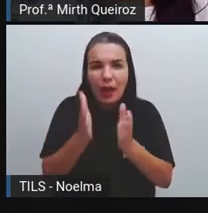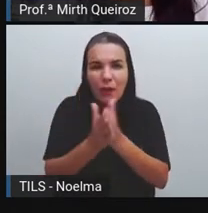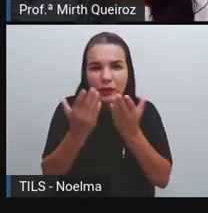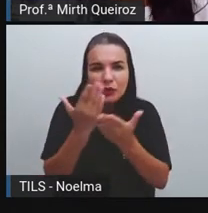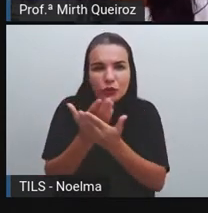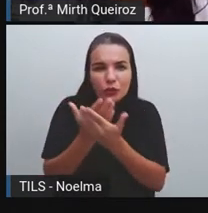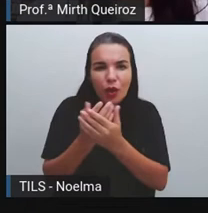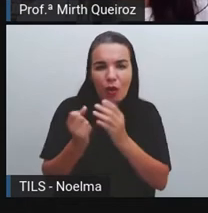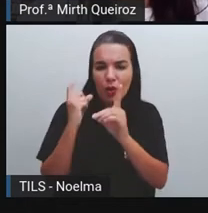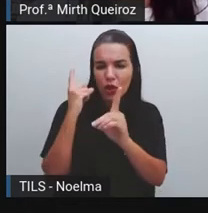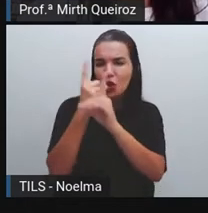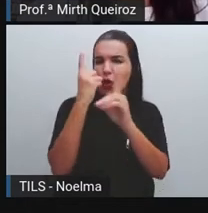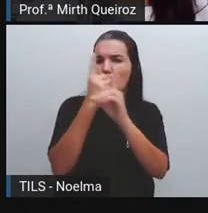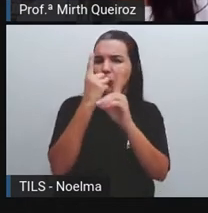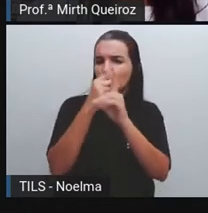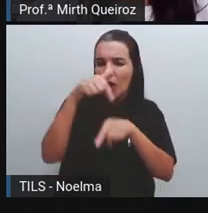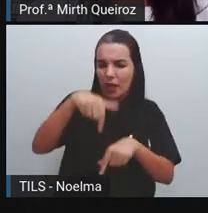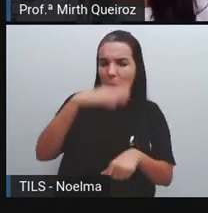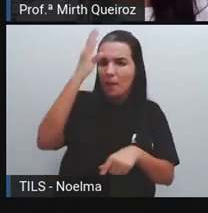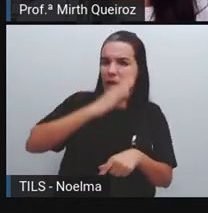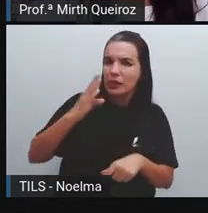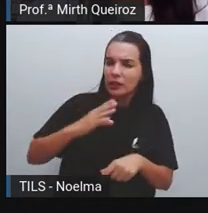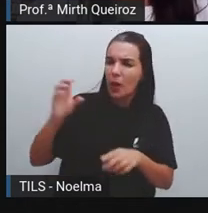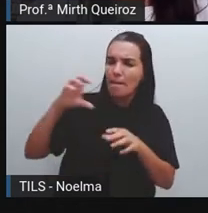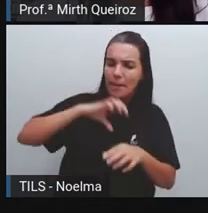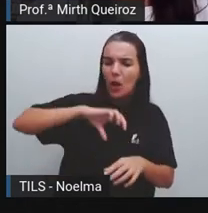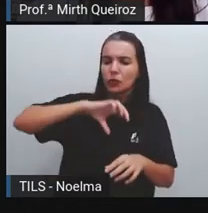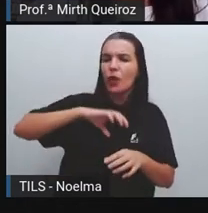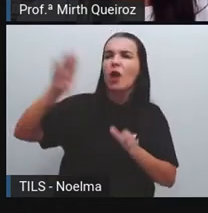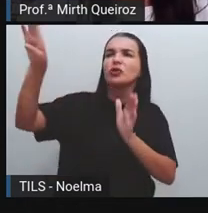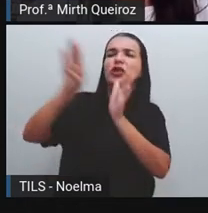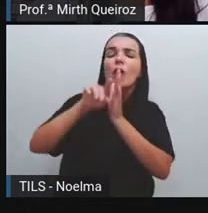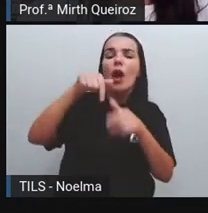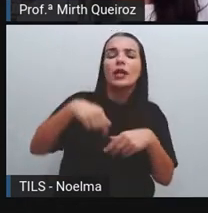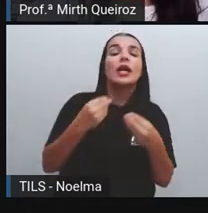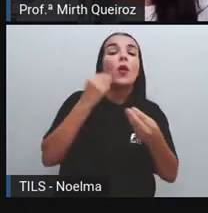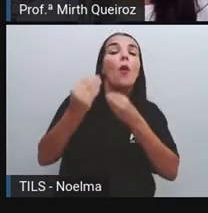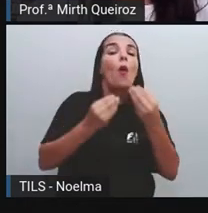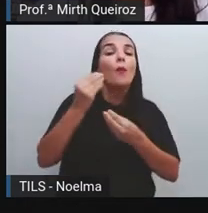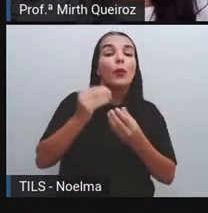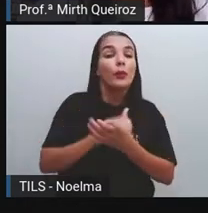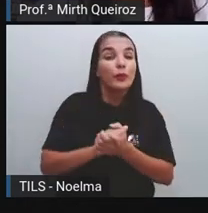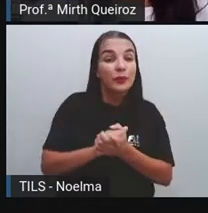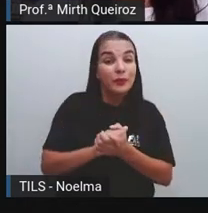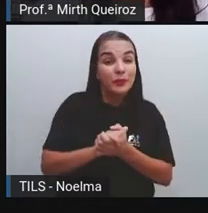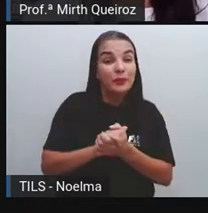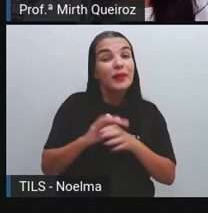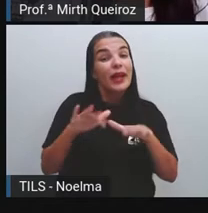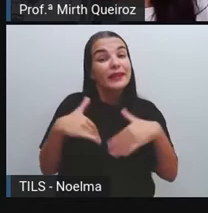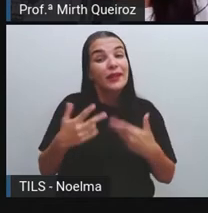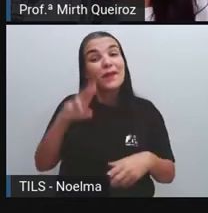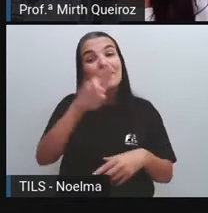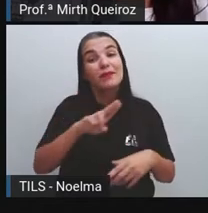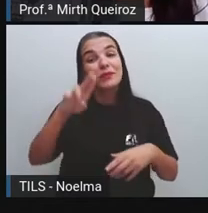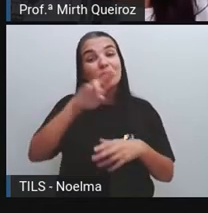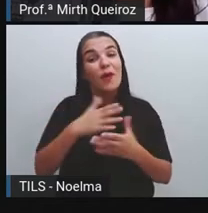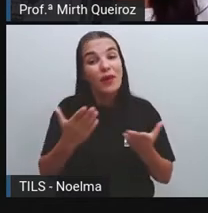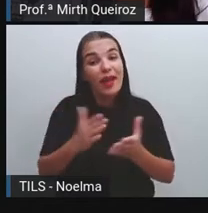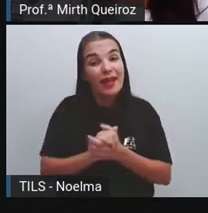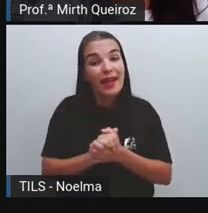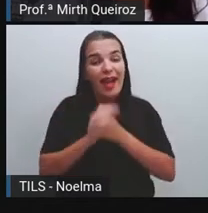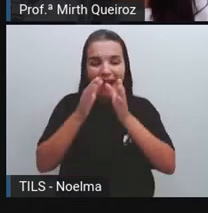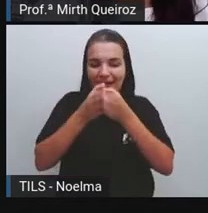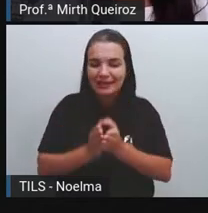sabe que foi bem um descobrimento, né? O Brasil foi encontrado, aqui já moravam pessoas. Qual foi o meio de transporte que eles utilizavam naquele período?